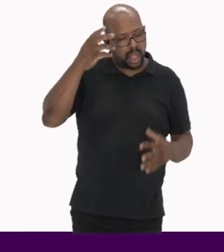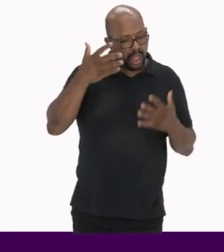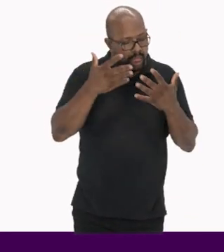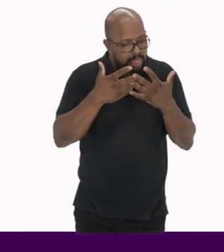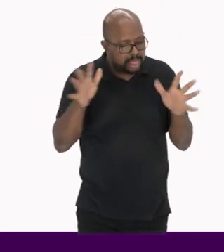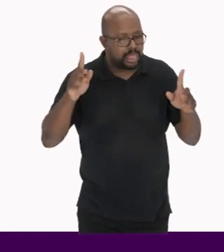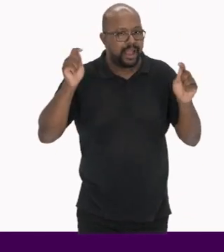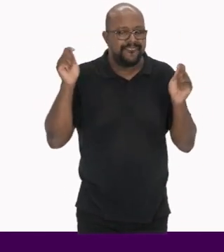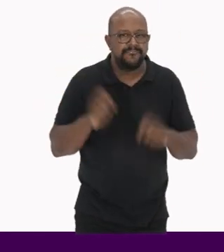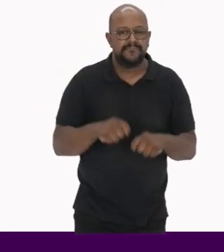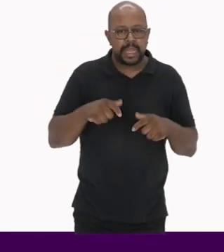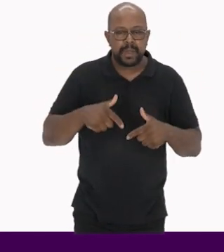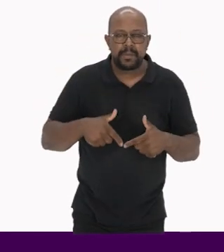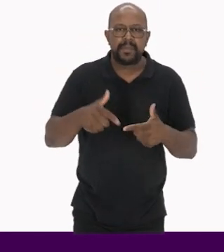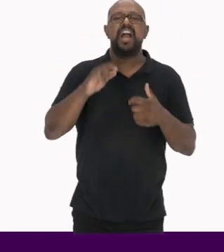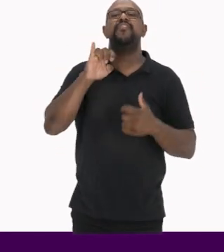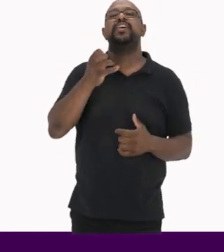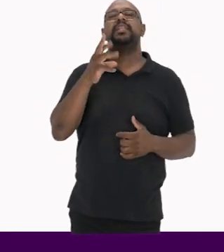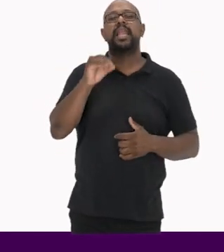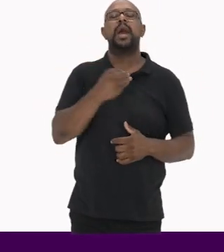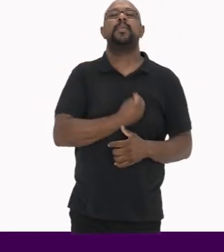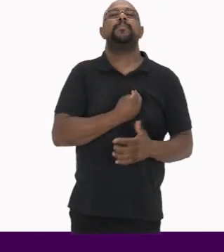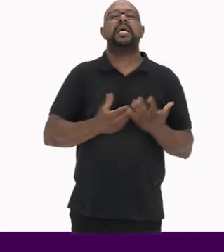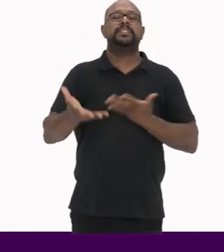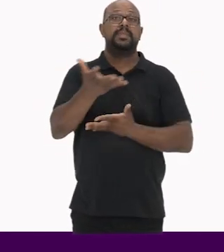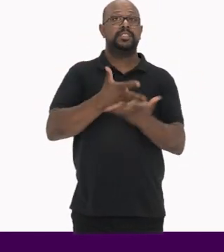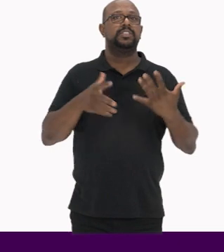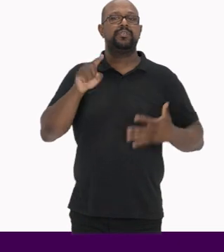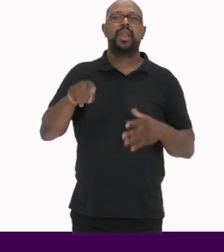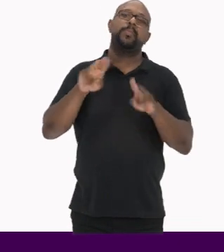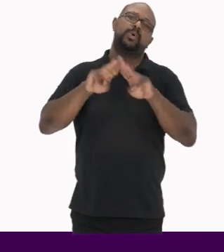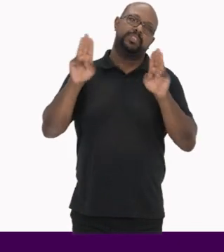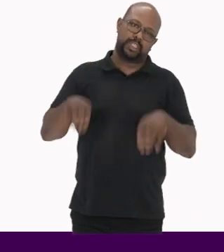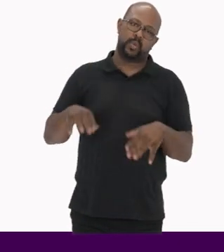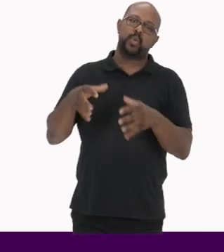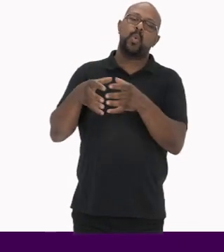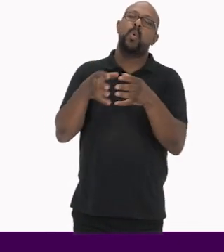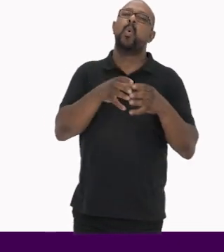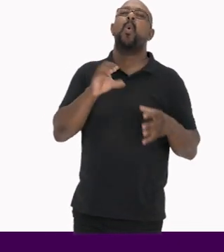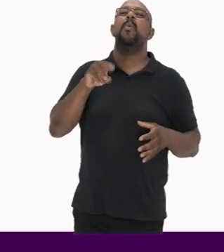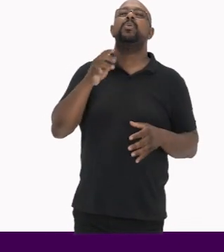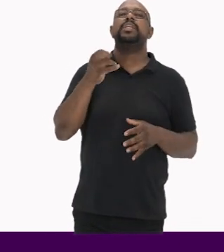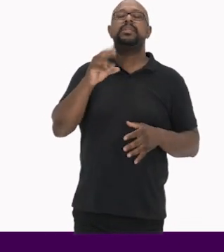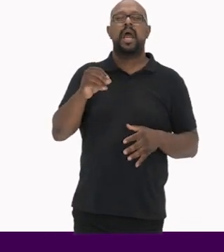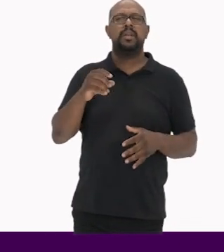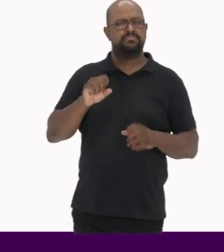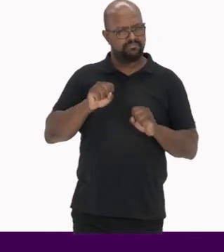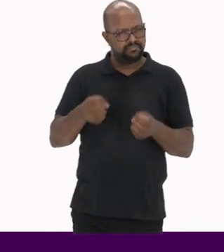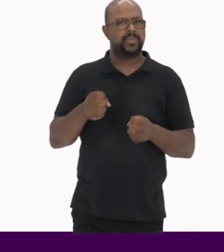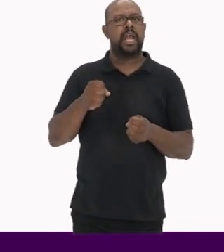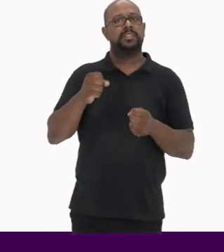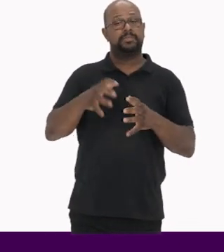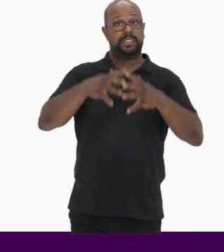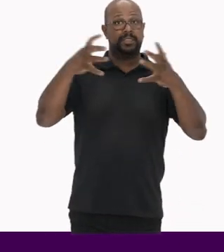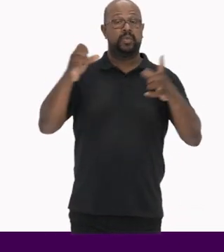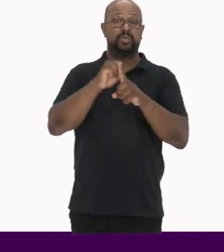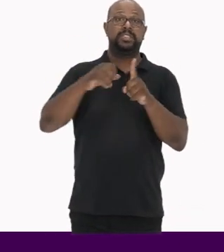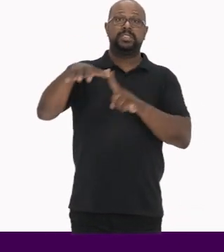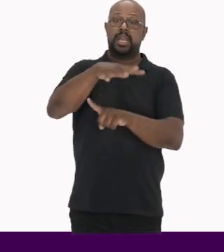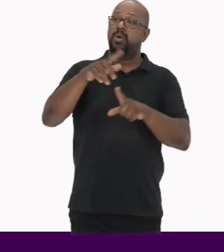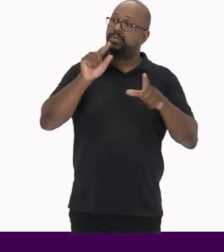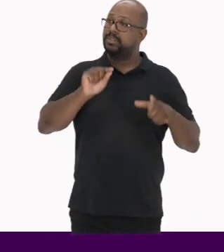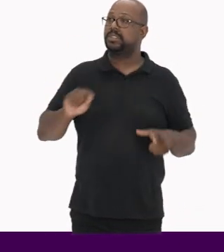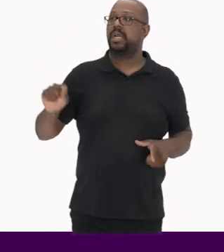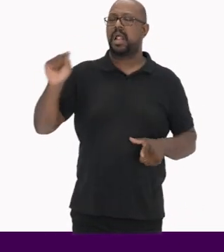possibilidades para a realização de inventários participativos Em museus comunitários Reforçando a dimensão social desses